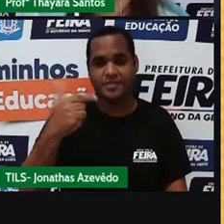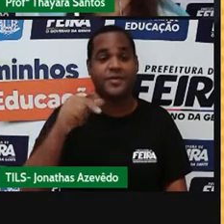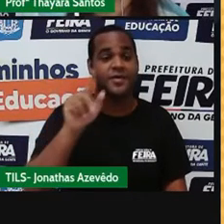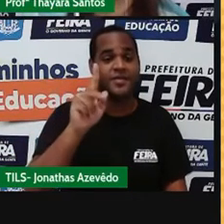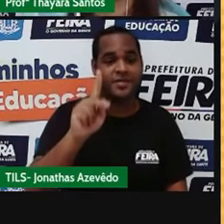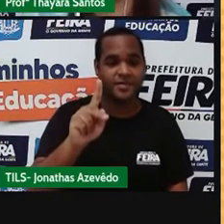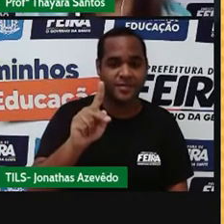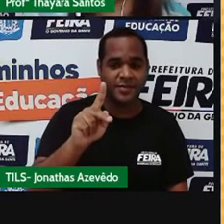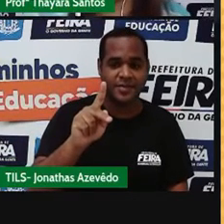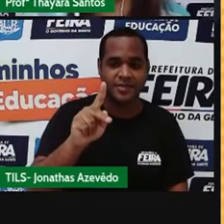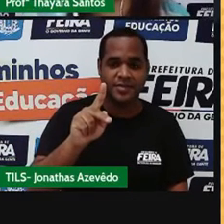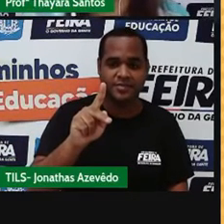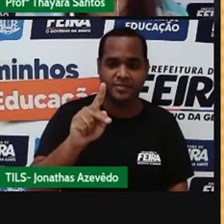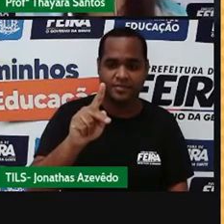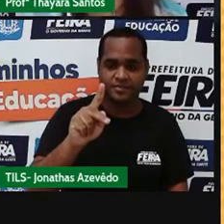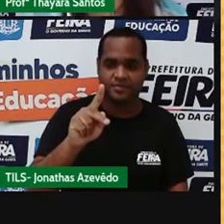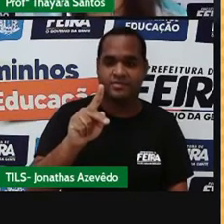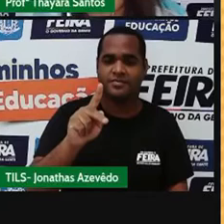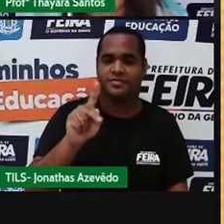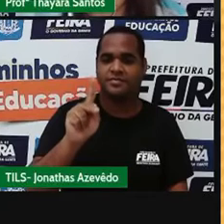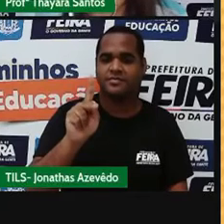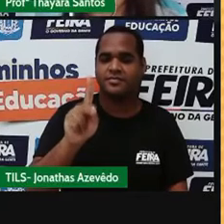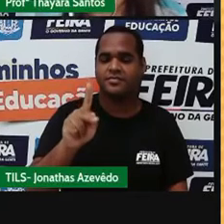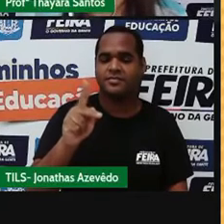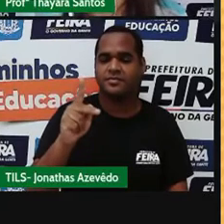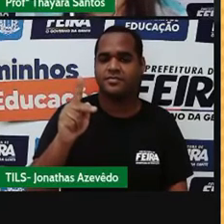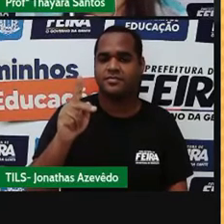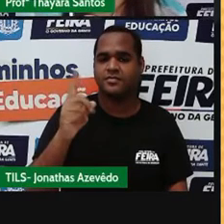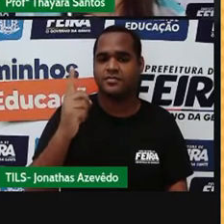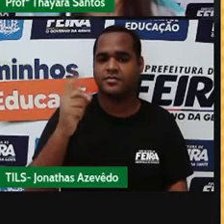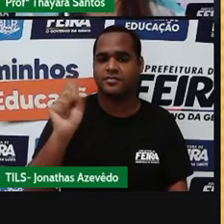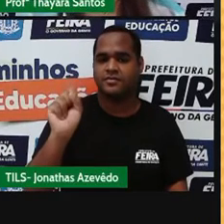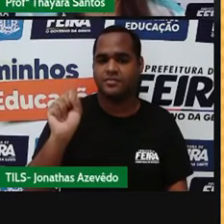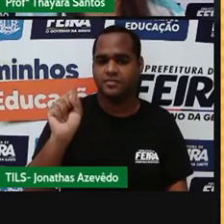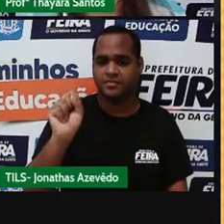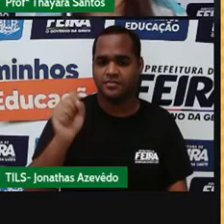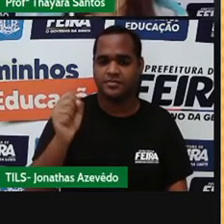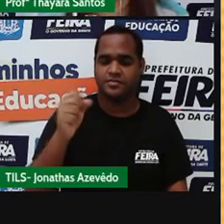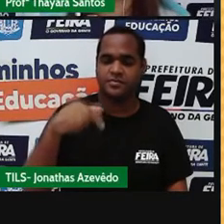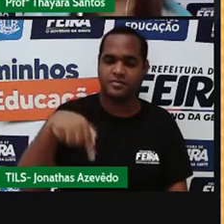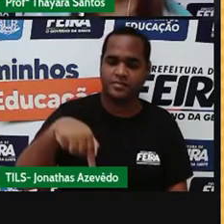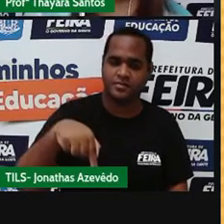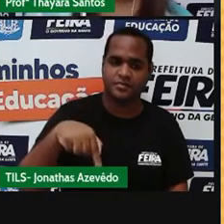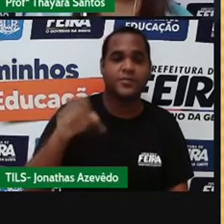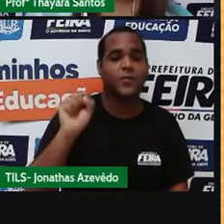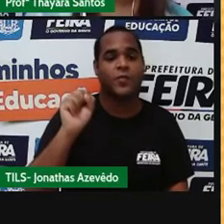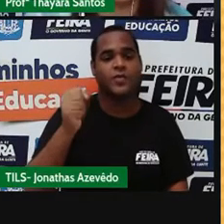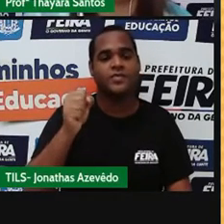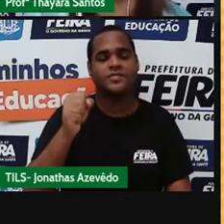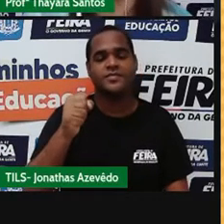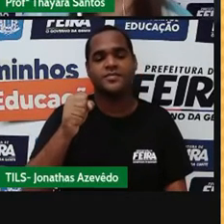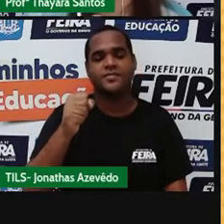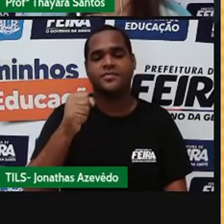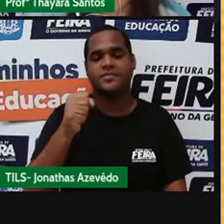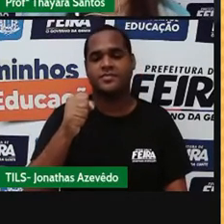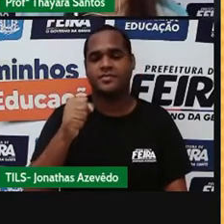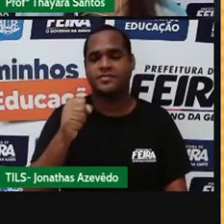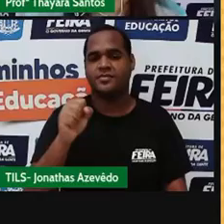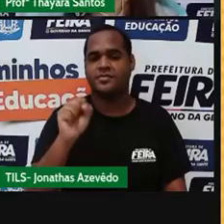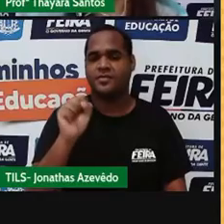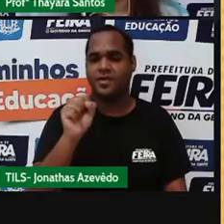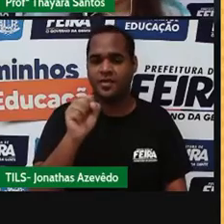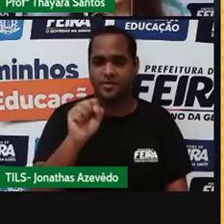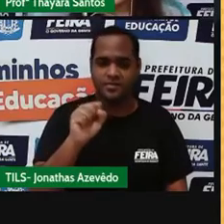elétrons. Desculpa. Na camada P, cabem dezoito. E na camada Q, que é a última, cabe até